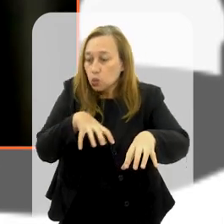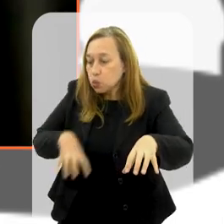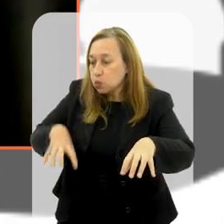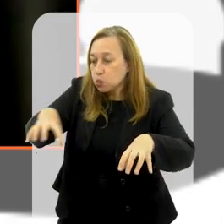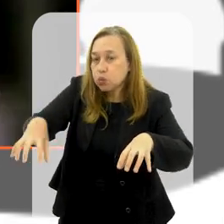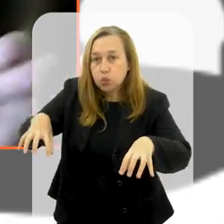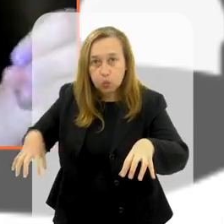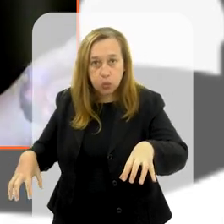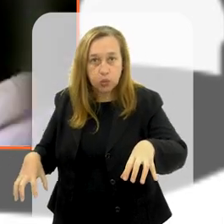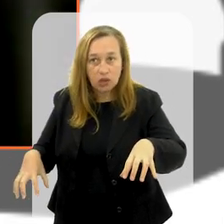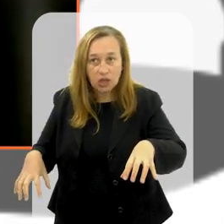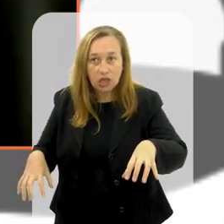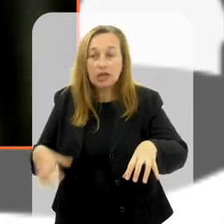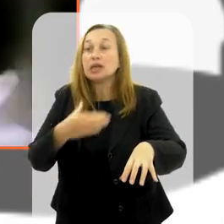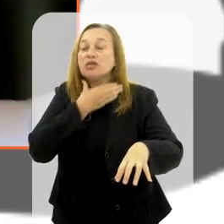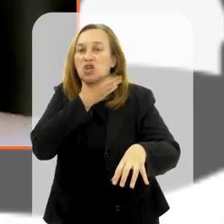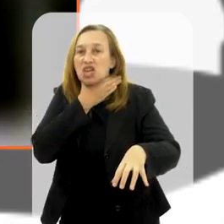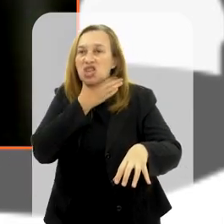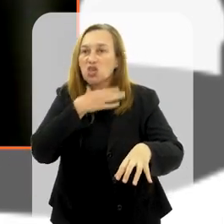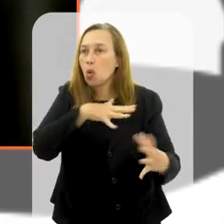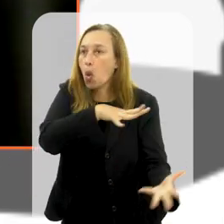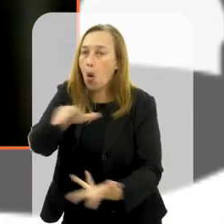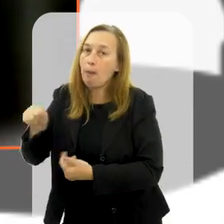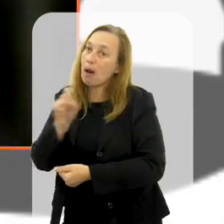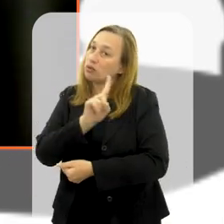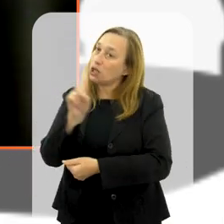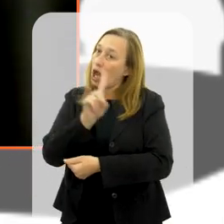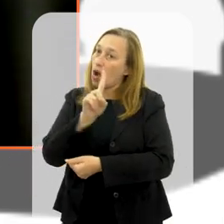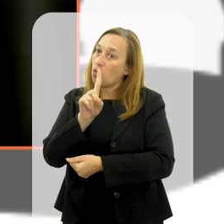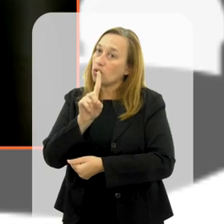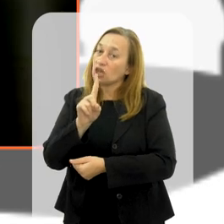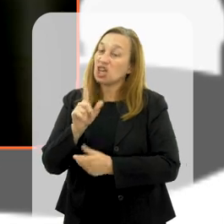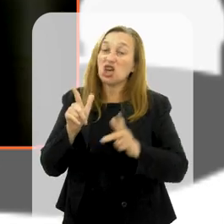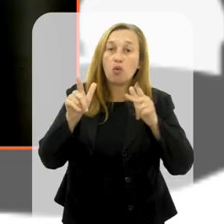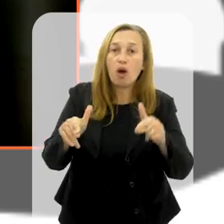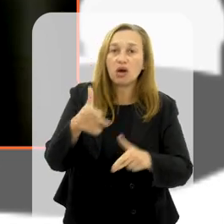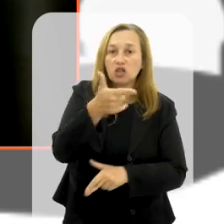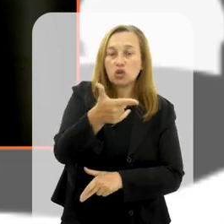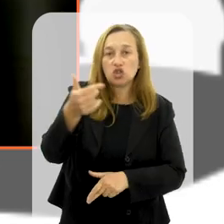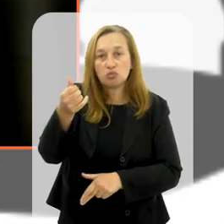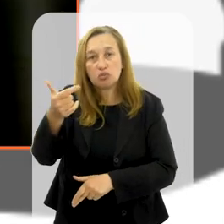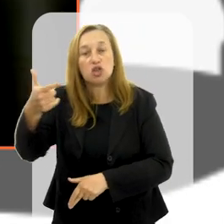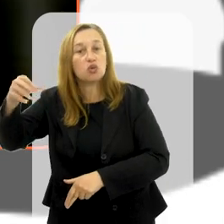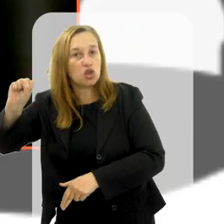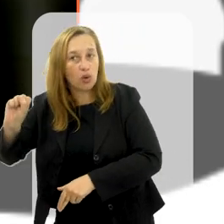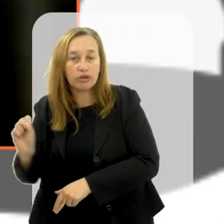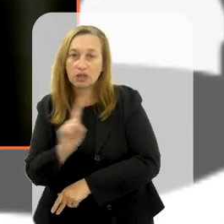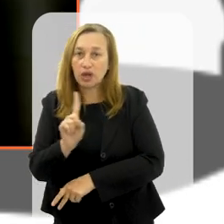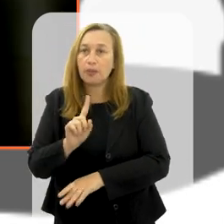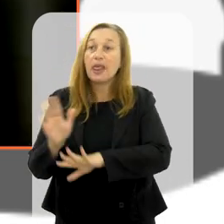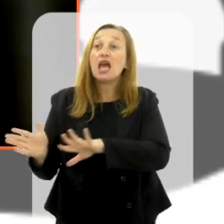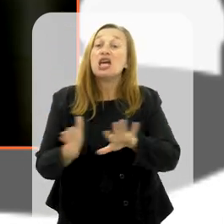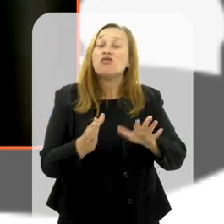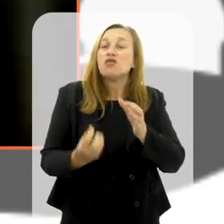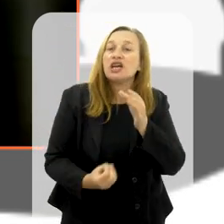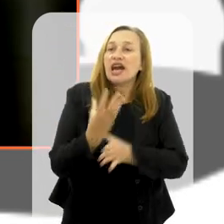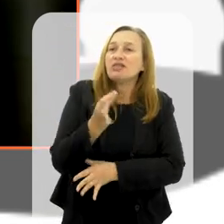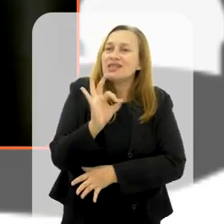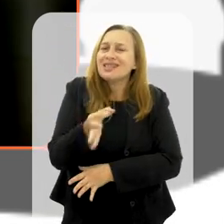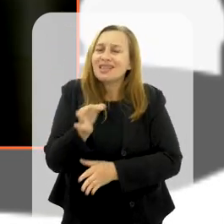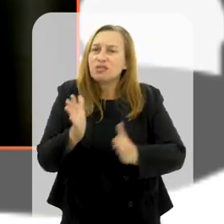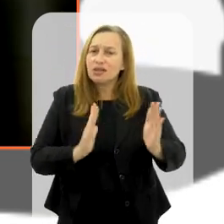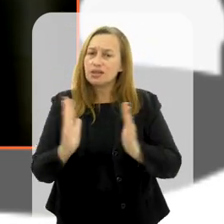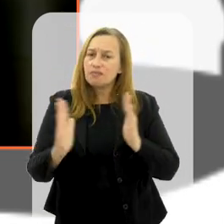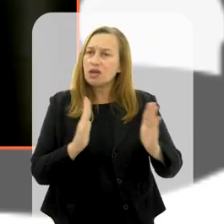pontuais, não foram crises globais, como aquela dimensão de 2008, e ele foi criado exatamente nesse